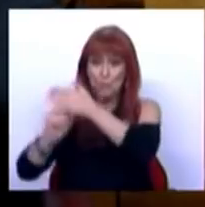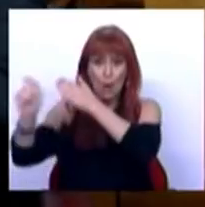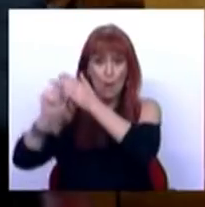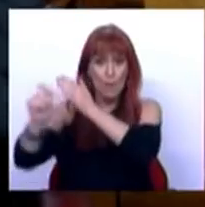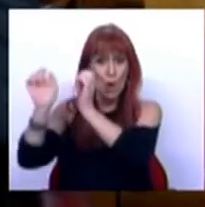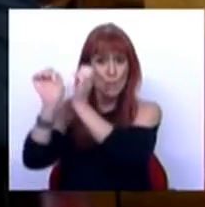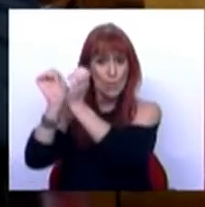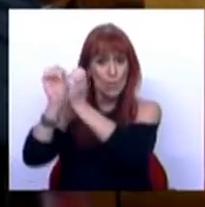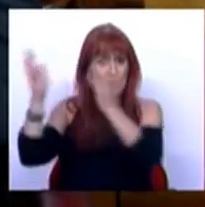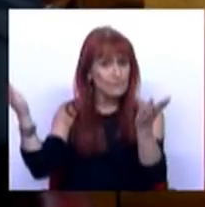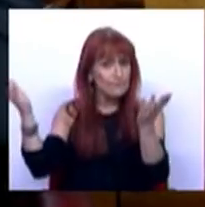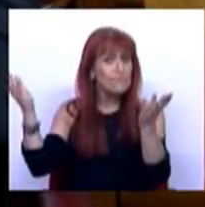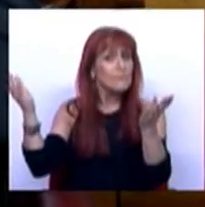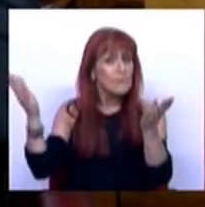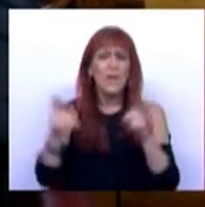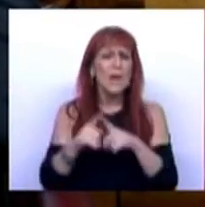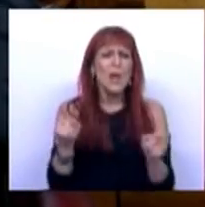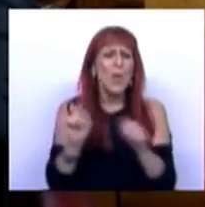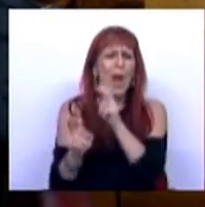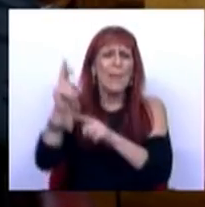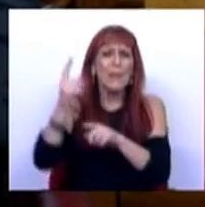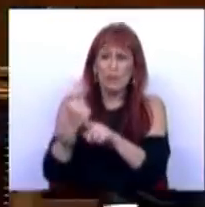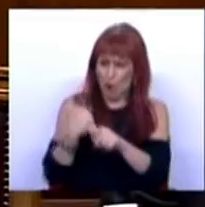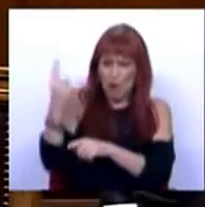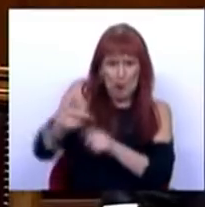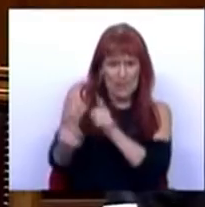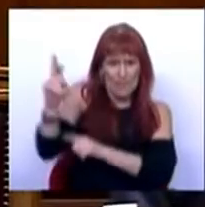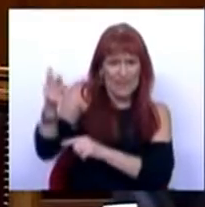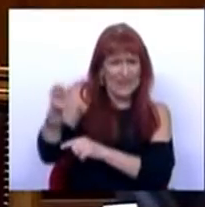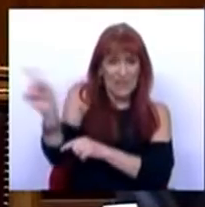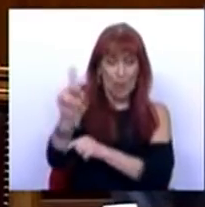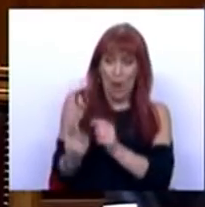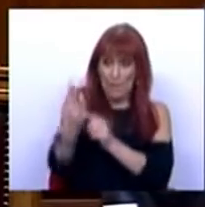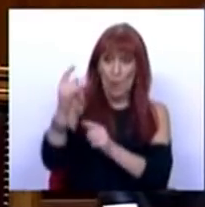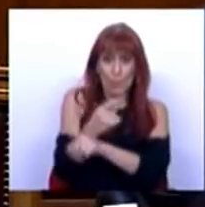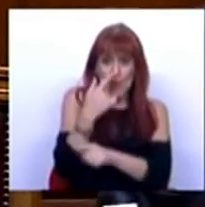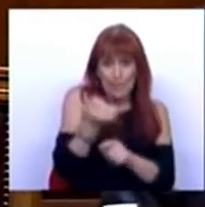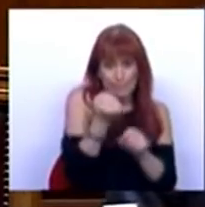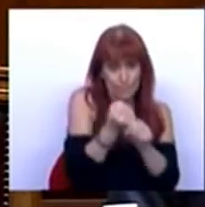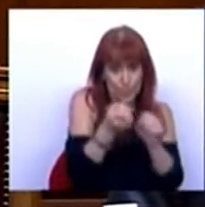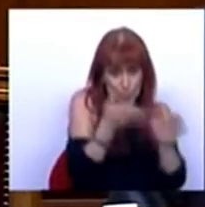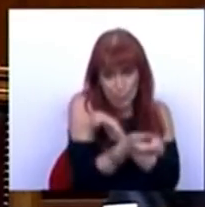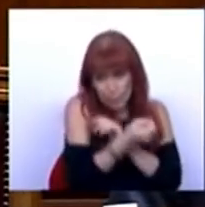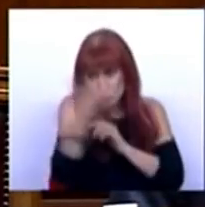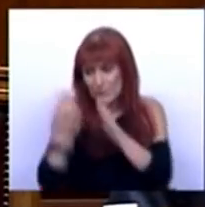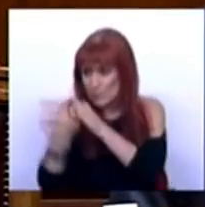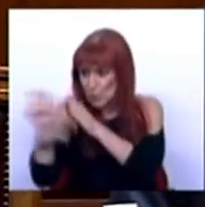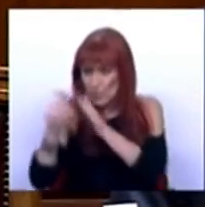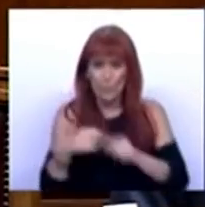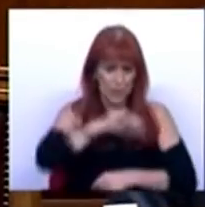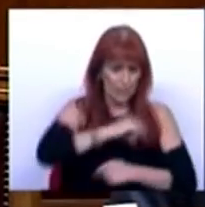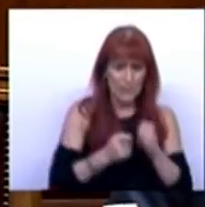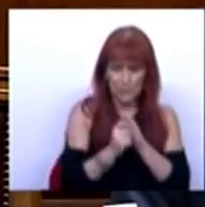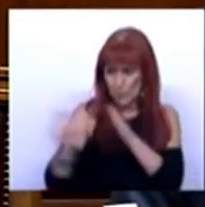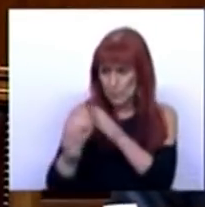para a segurança social. E não tem aumentado porque nós aumentámos as taxas. Aumentou porque aumentou o emprego, aumentou o rendimento e isso fez